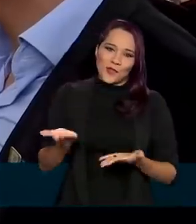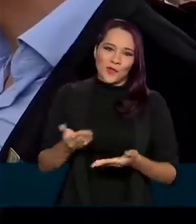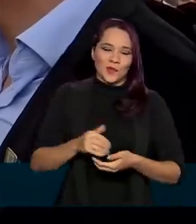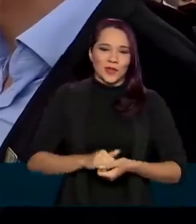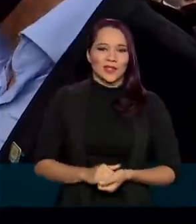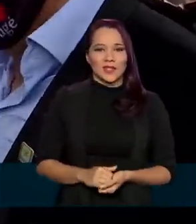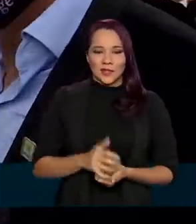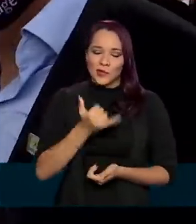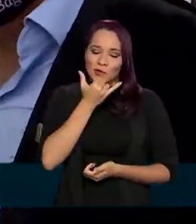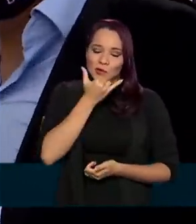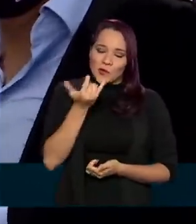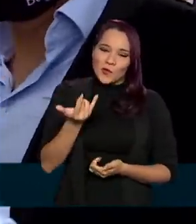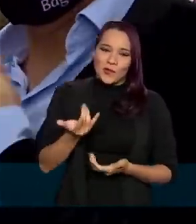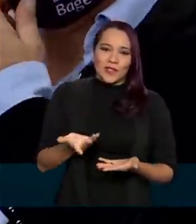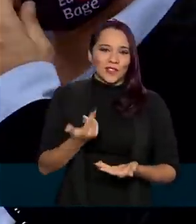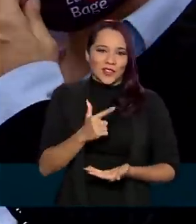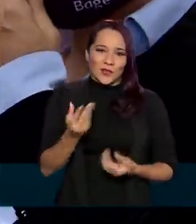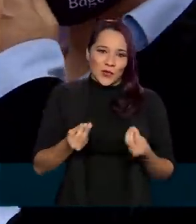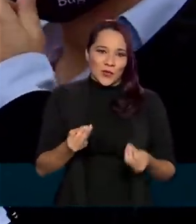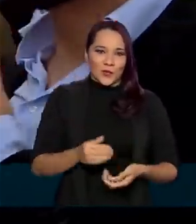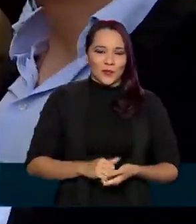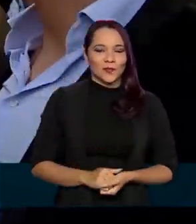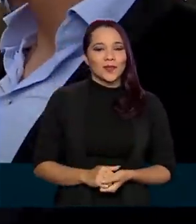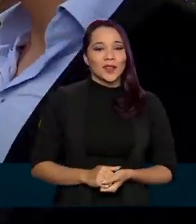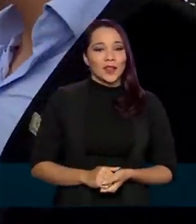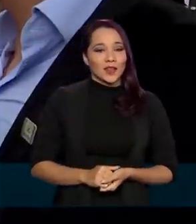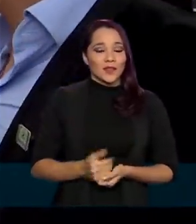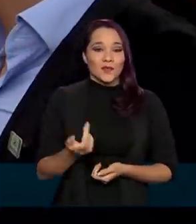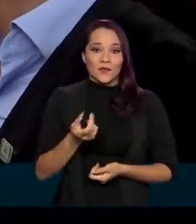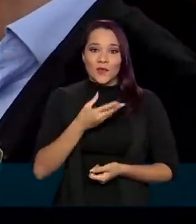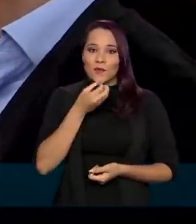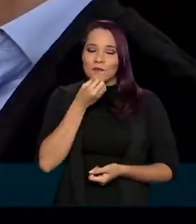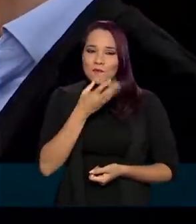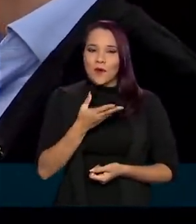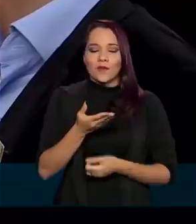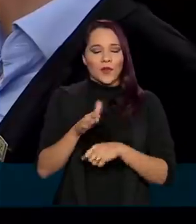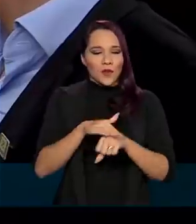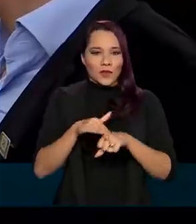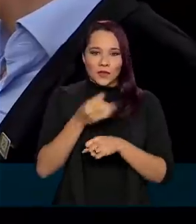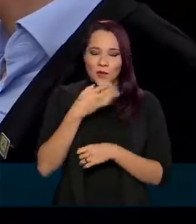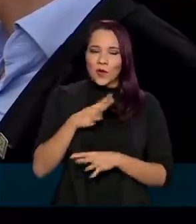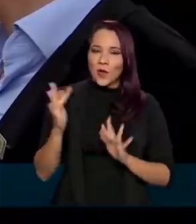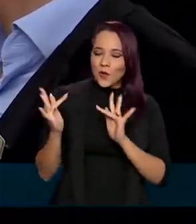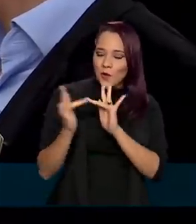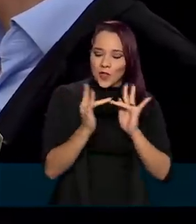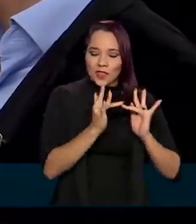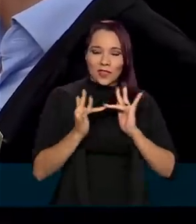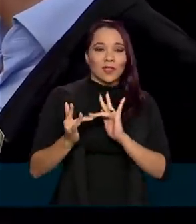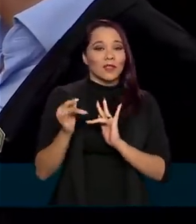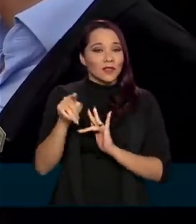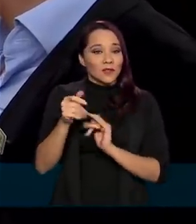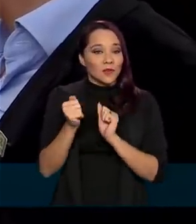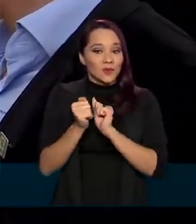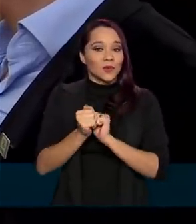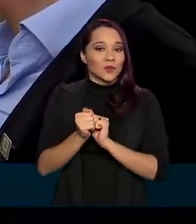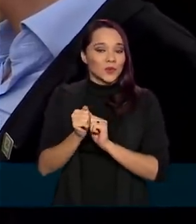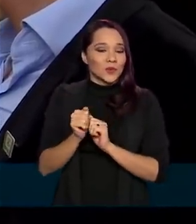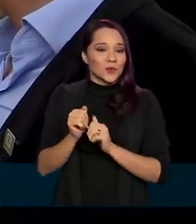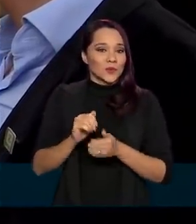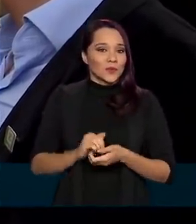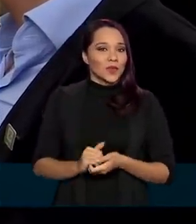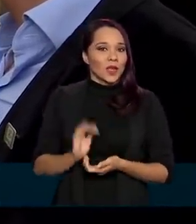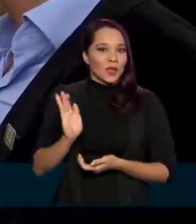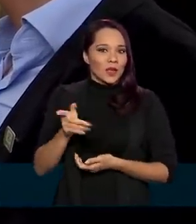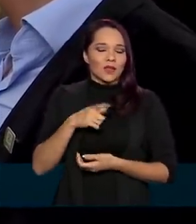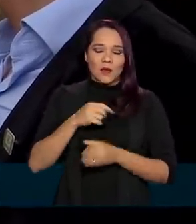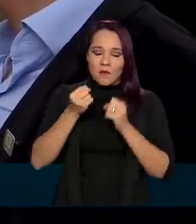Sem querer, querendo. Então foi uma conversa muito boa no avião, me identifiquei muito com ele. Está certo, desejo